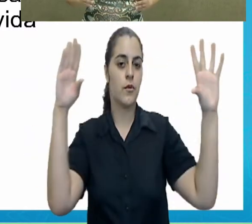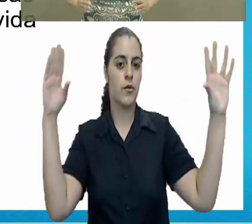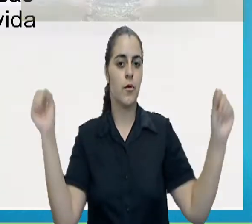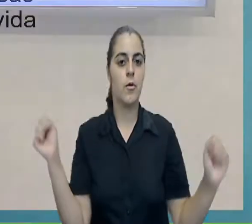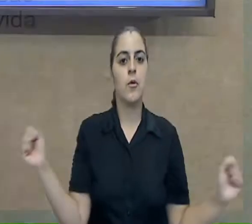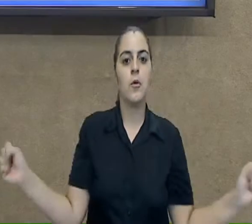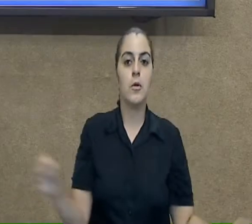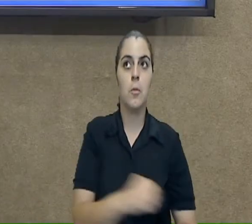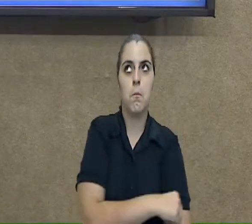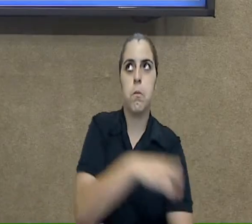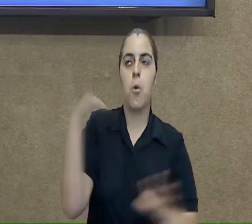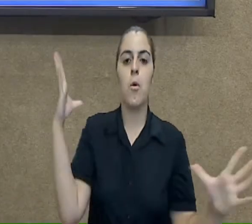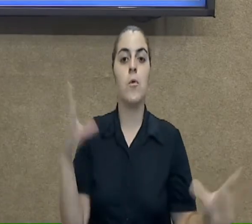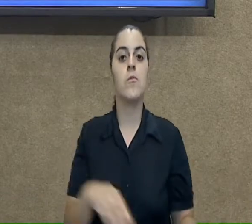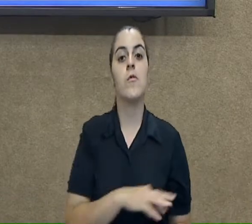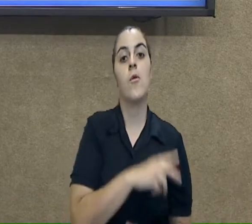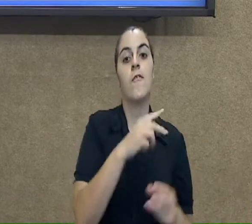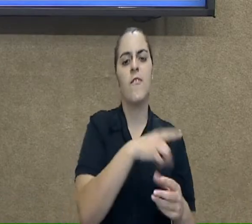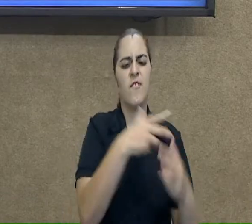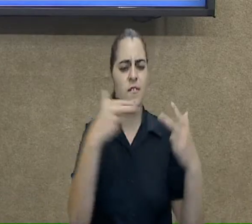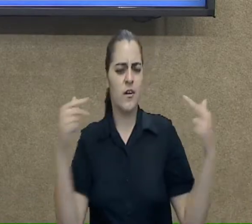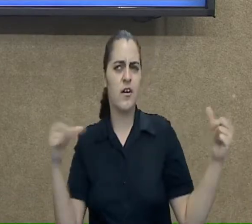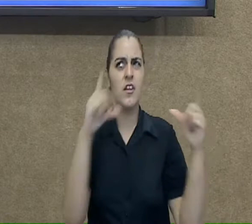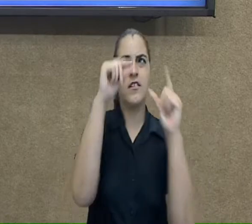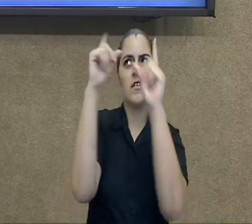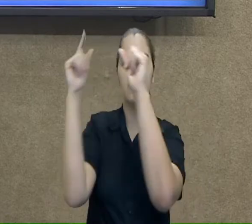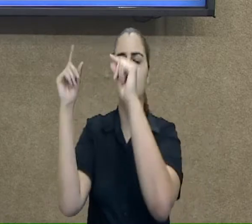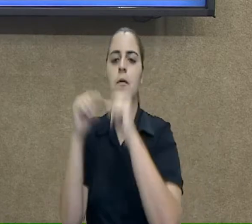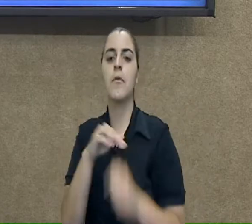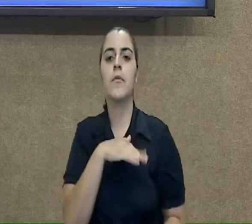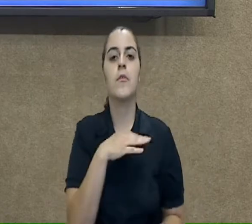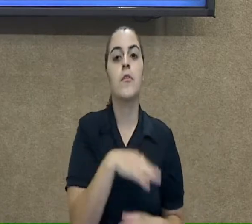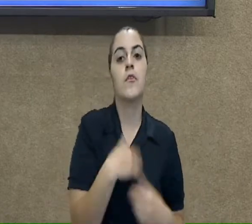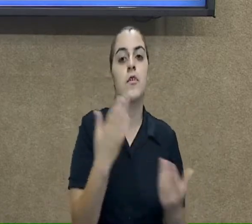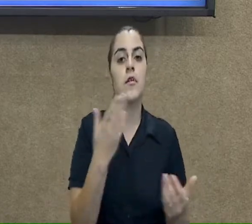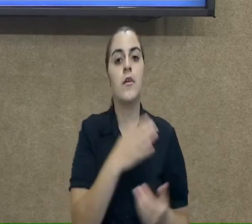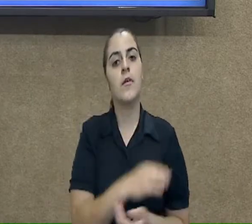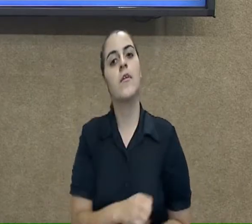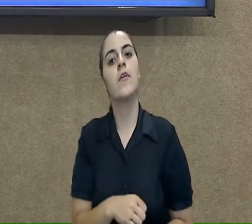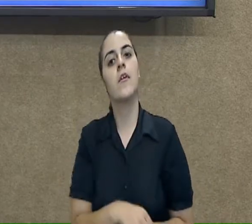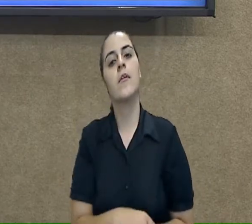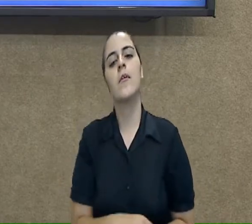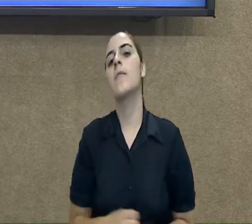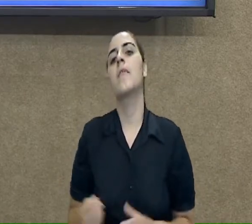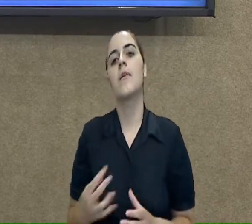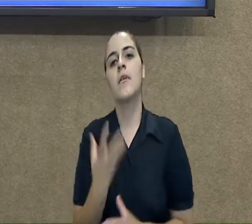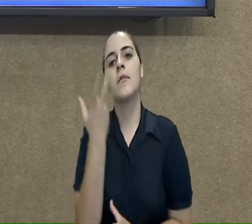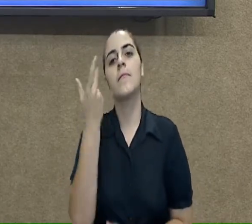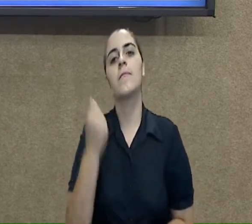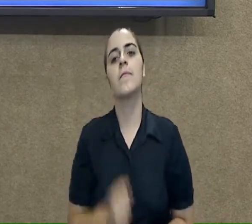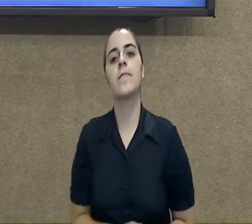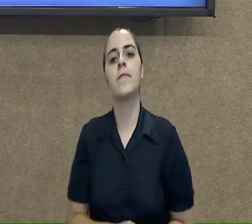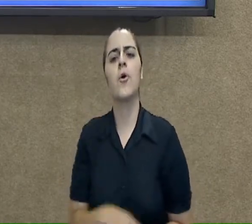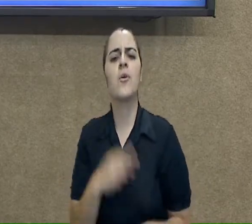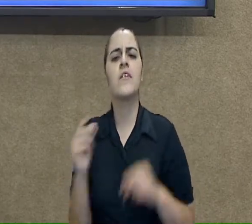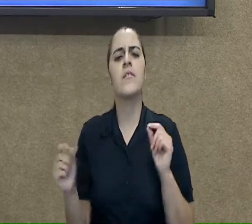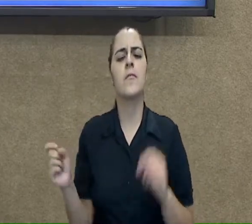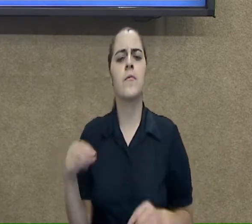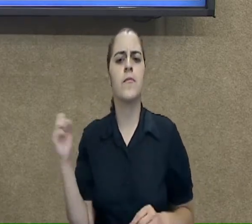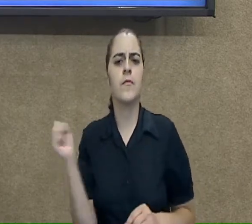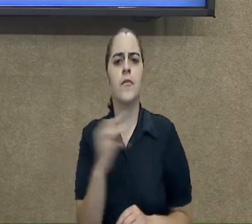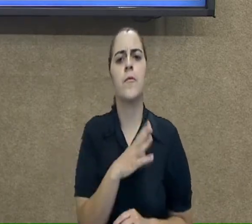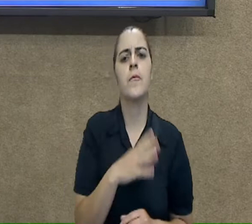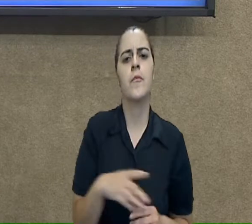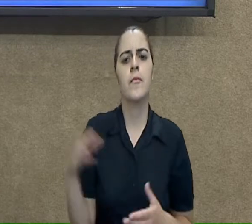explosão, outras estrelas podem vir a surgir. O que são supernovas?